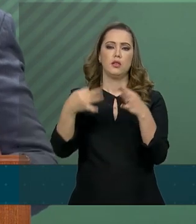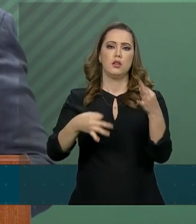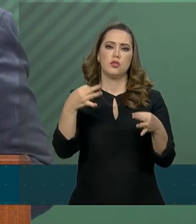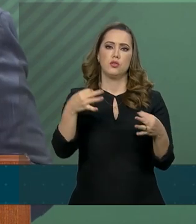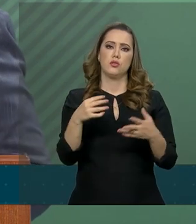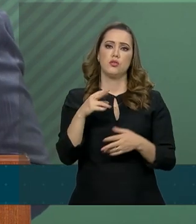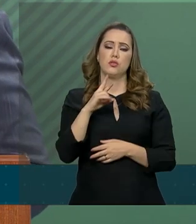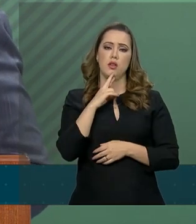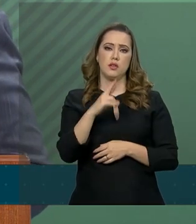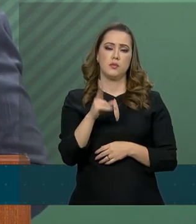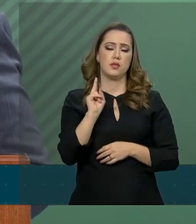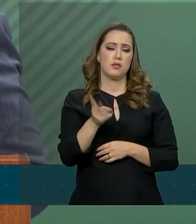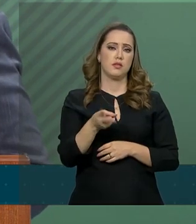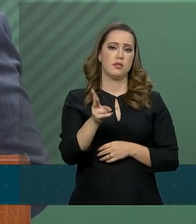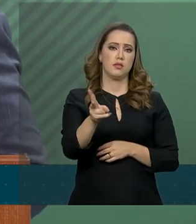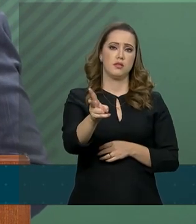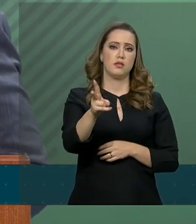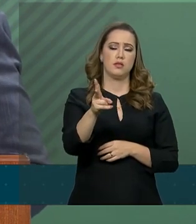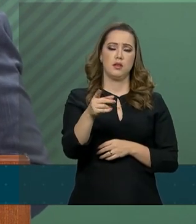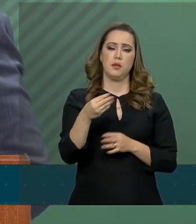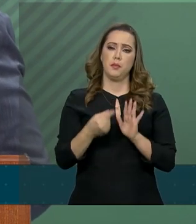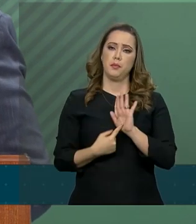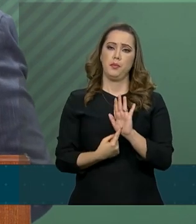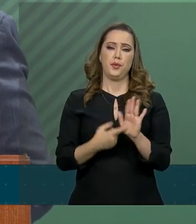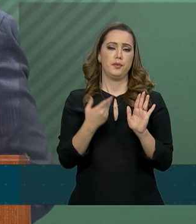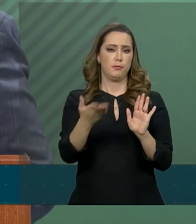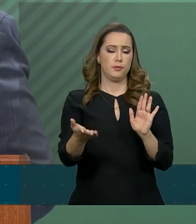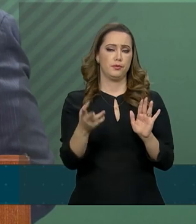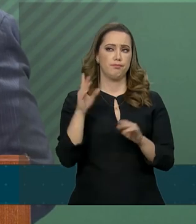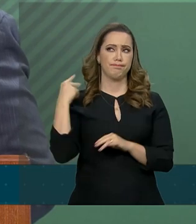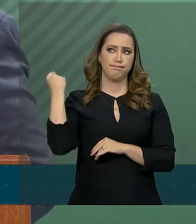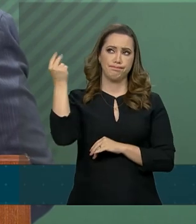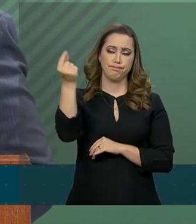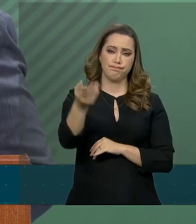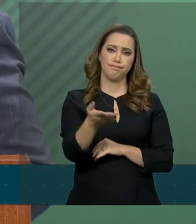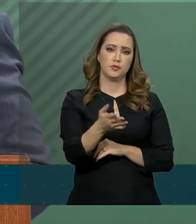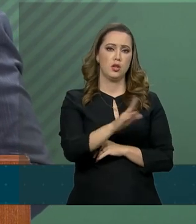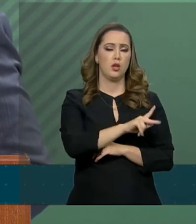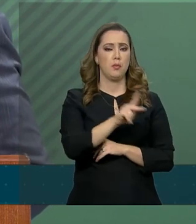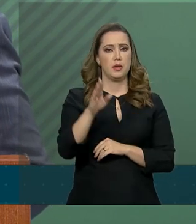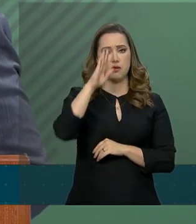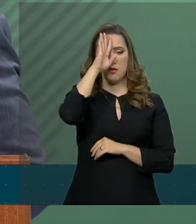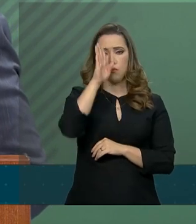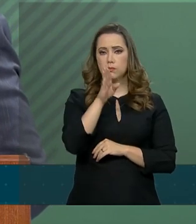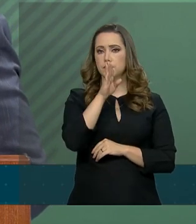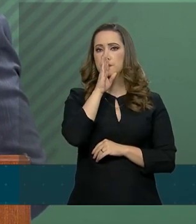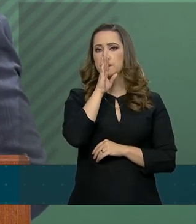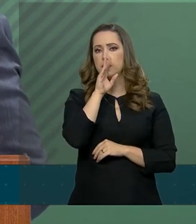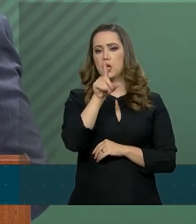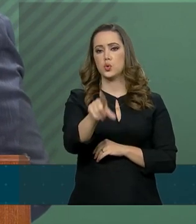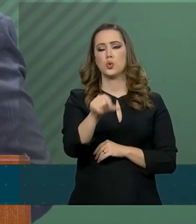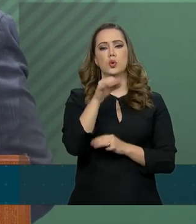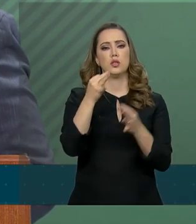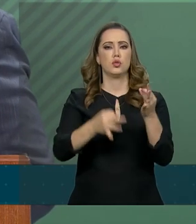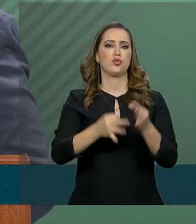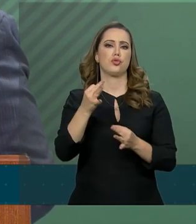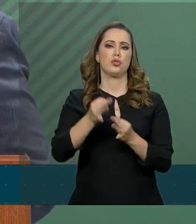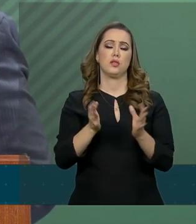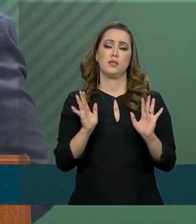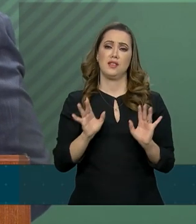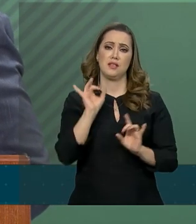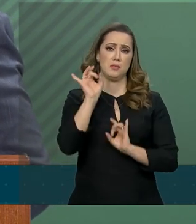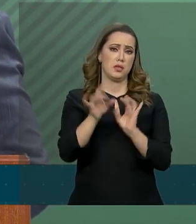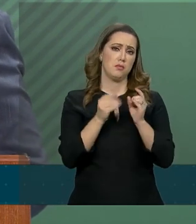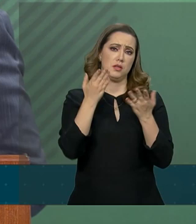resposta que nós estamos a apresentar a vocês de há muito. Então, ele não se pronuncia com relação a essas decisões judiciais, em